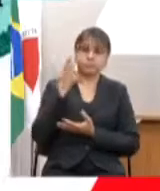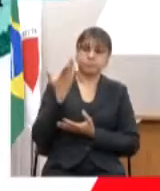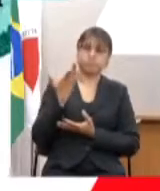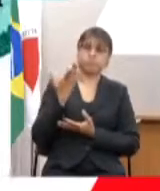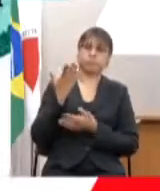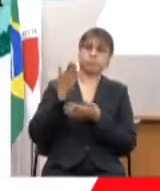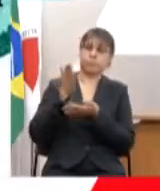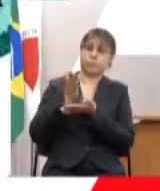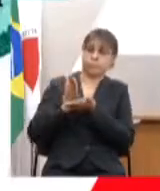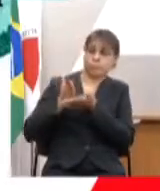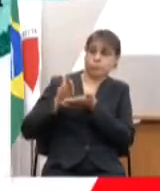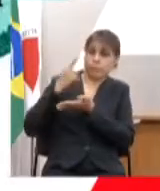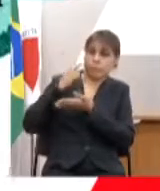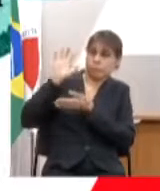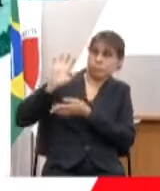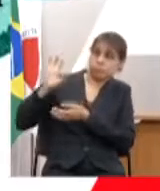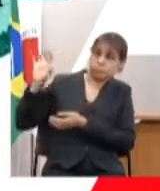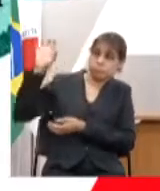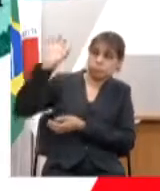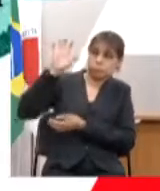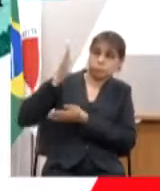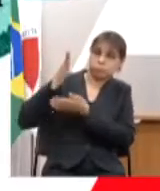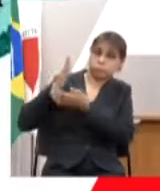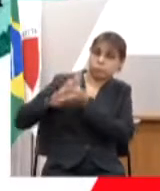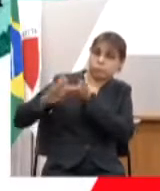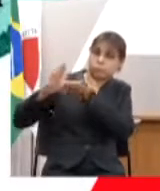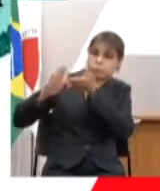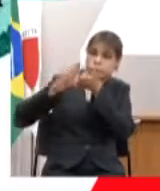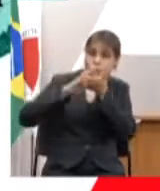por região no Estado